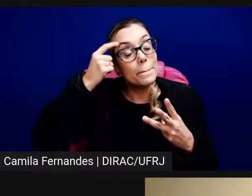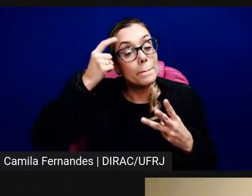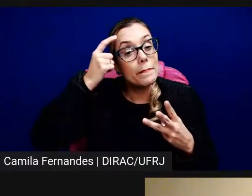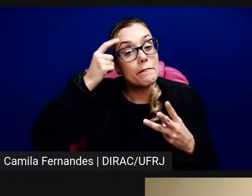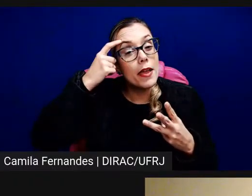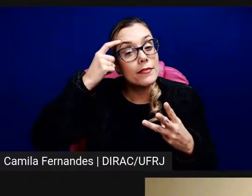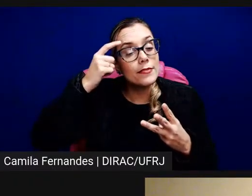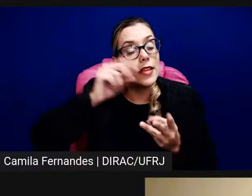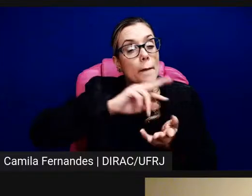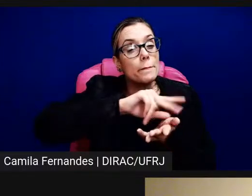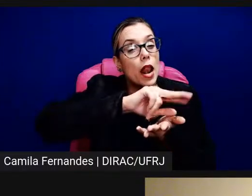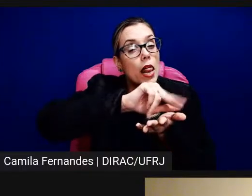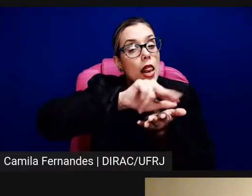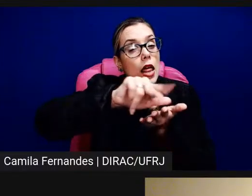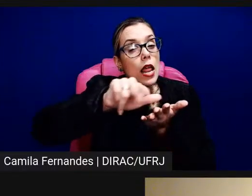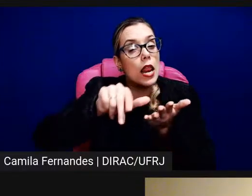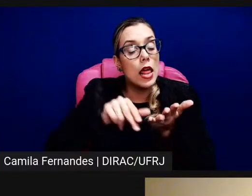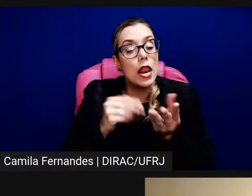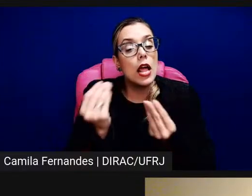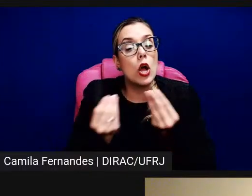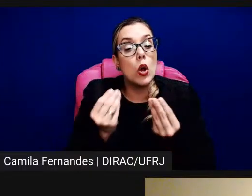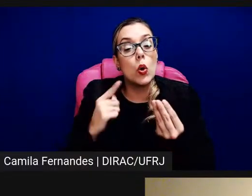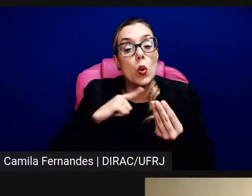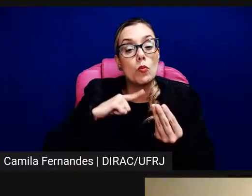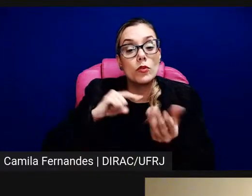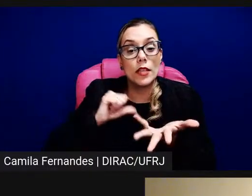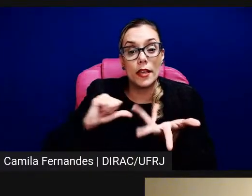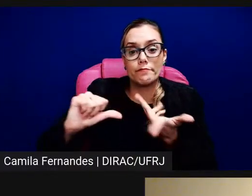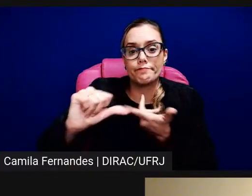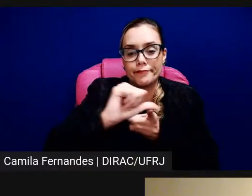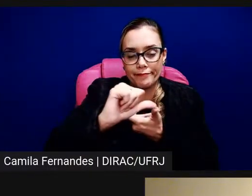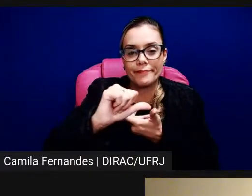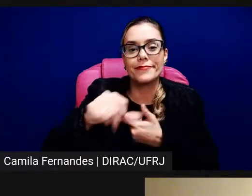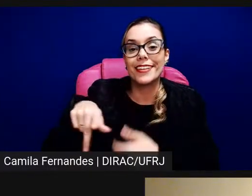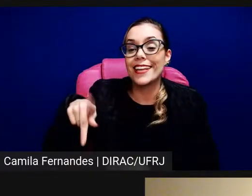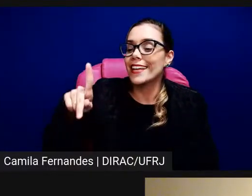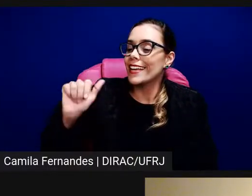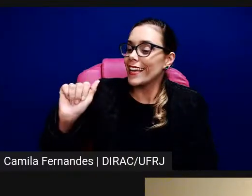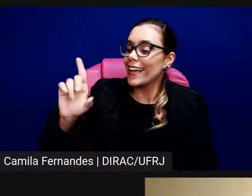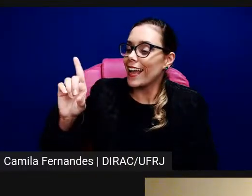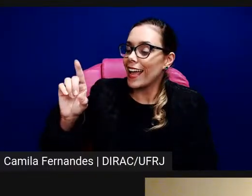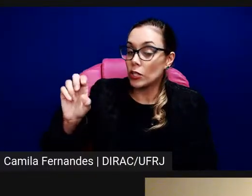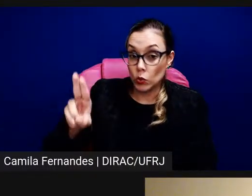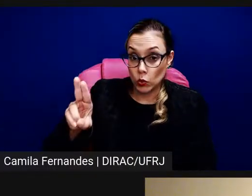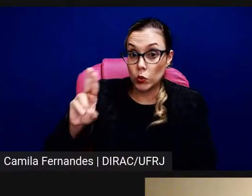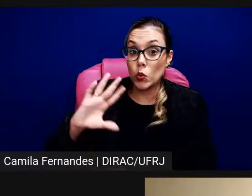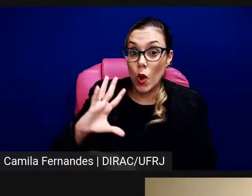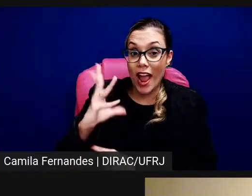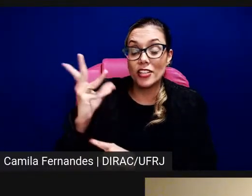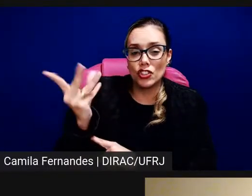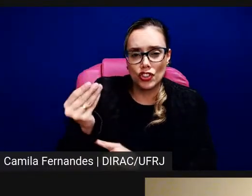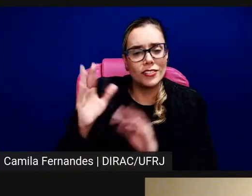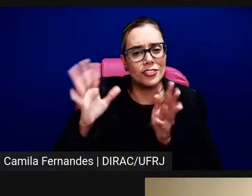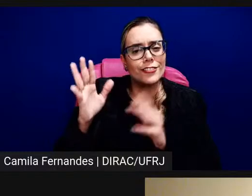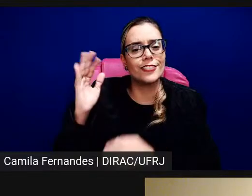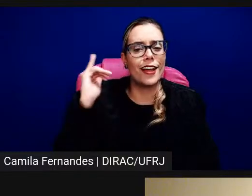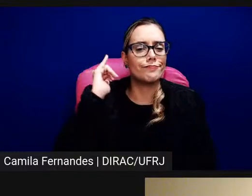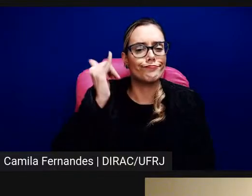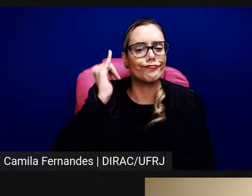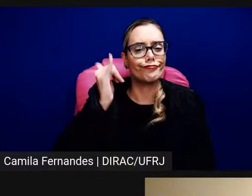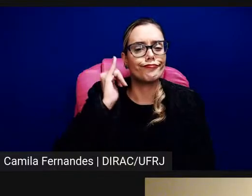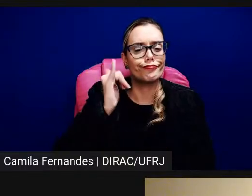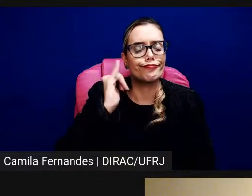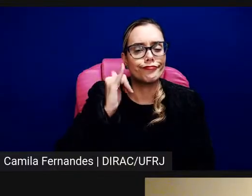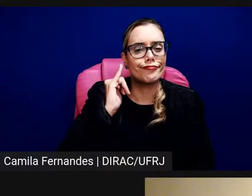Cadu, é, que o Cadu, artista, falou isso uma vez, é, entrevistei ele uma vez, e eu achei isso interessante, assim, né,